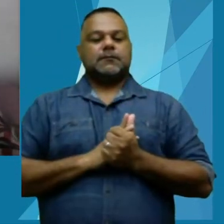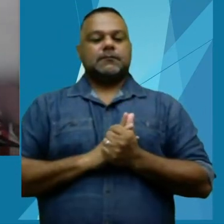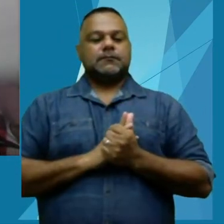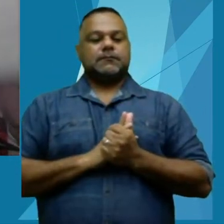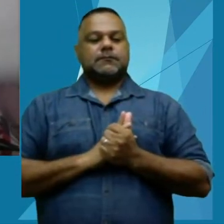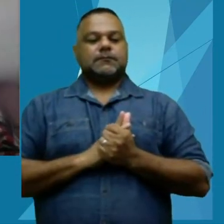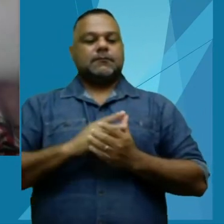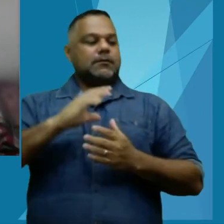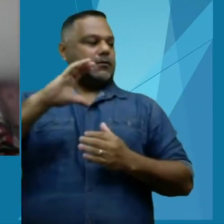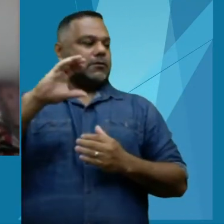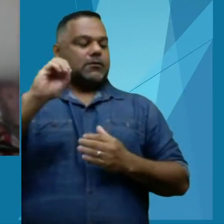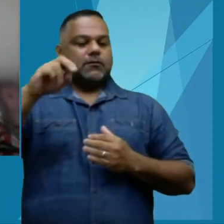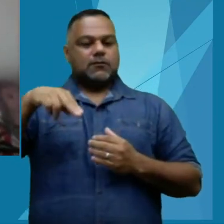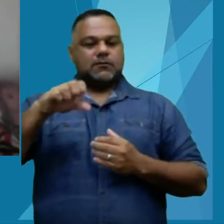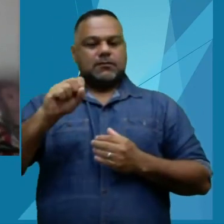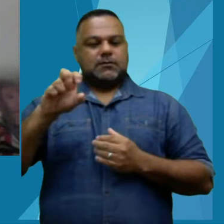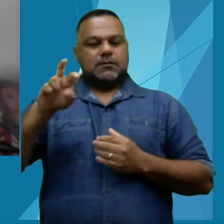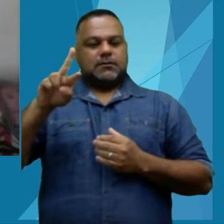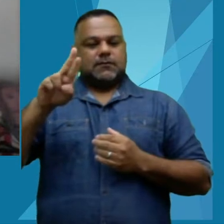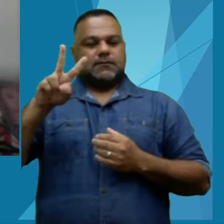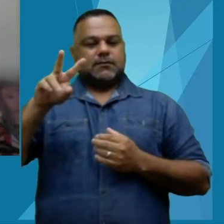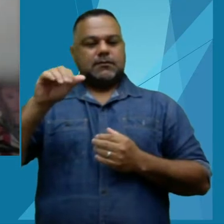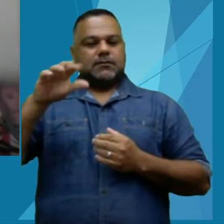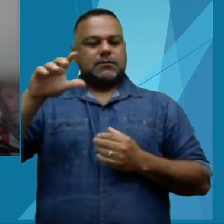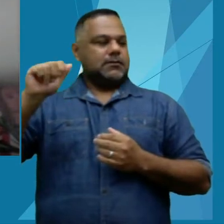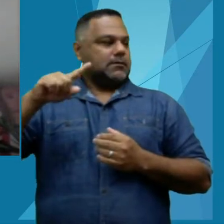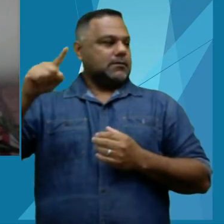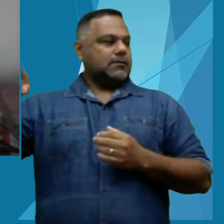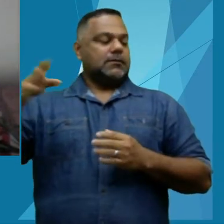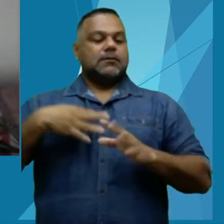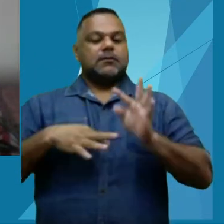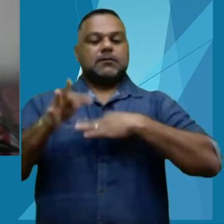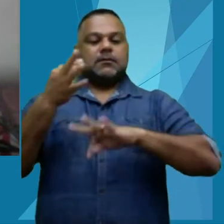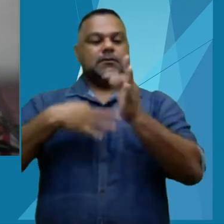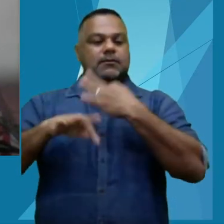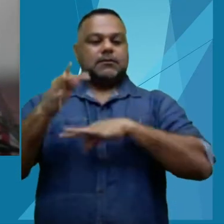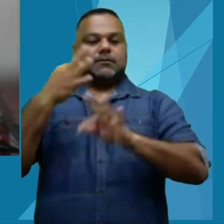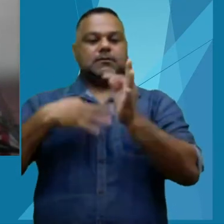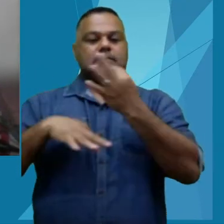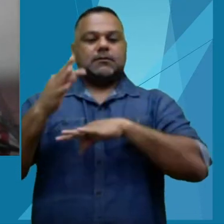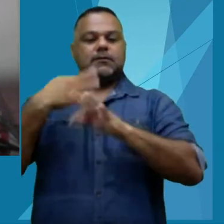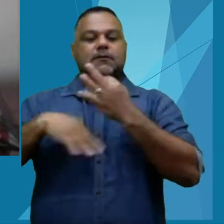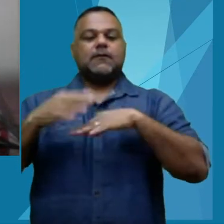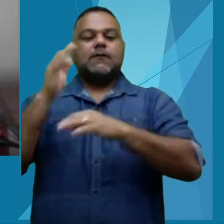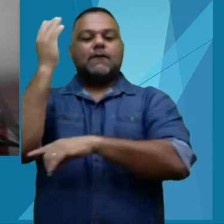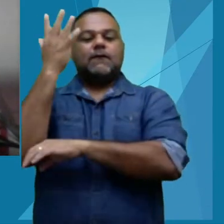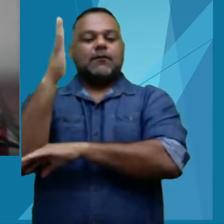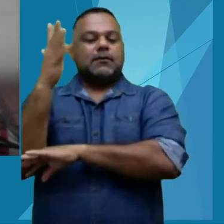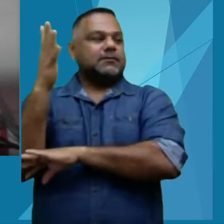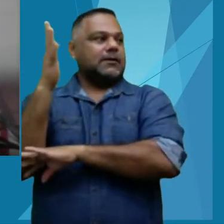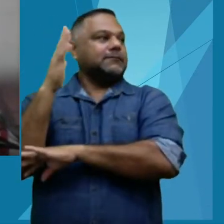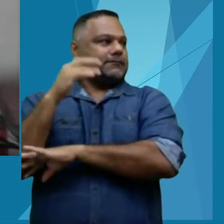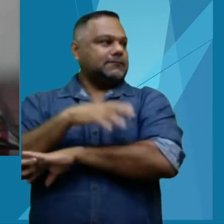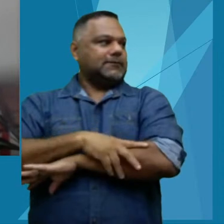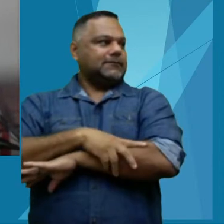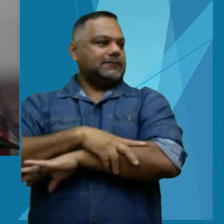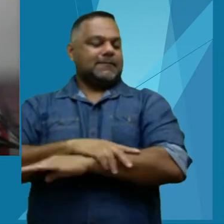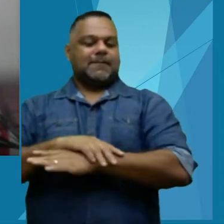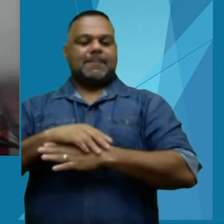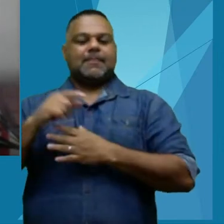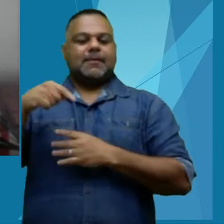Conservação e Tecnologias para o Desenvolvimento Agrícola e Florestal do Acre. Esse livro,